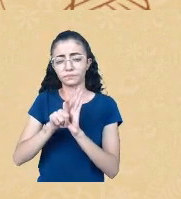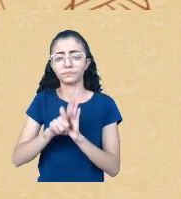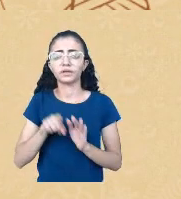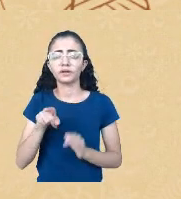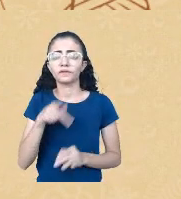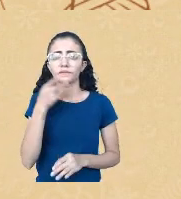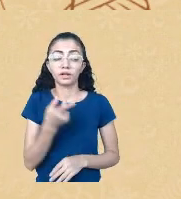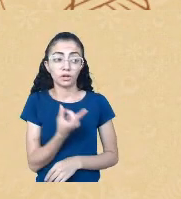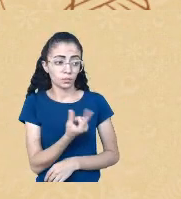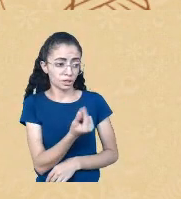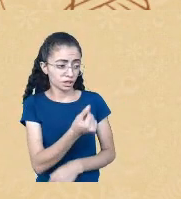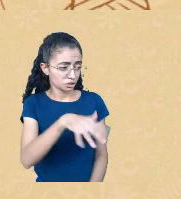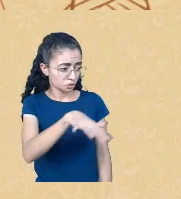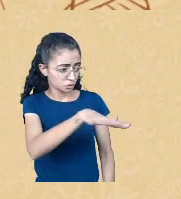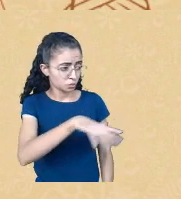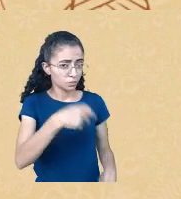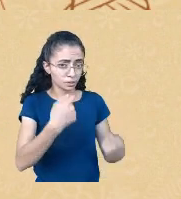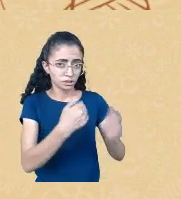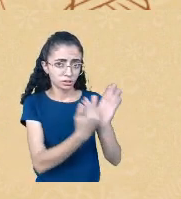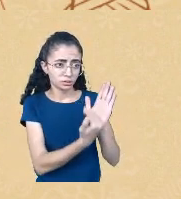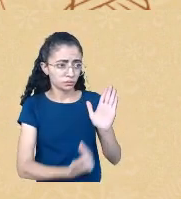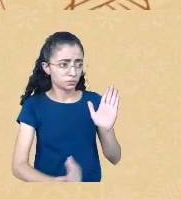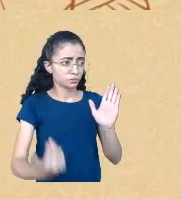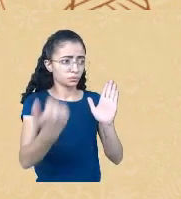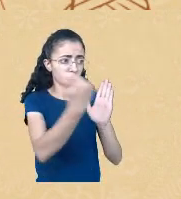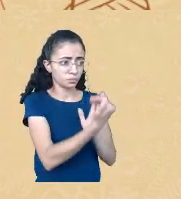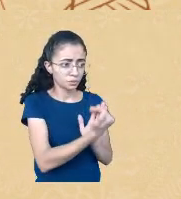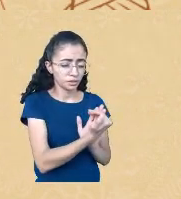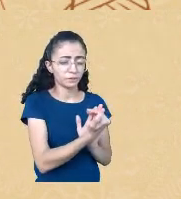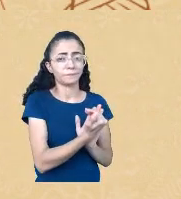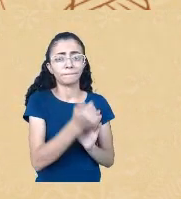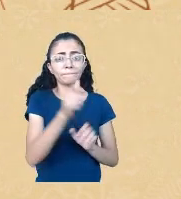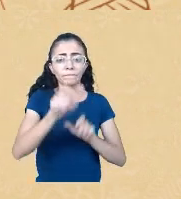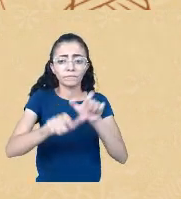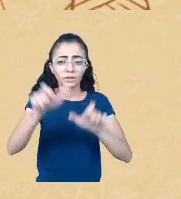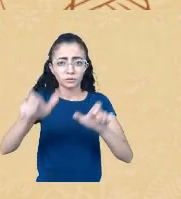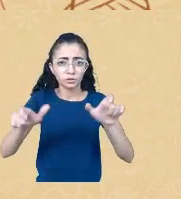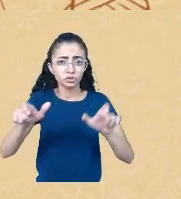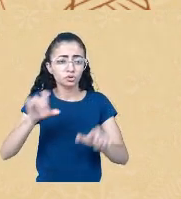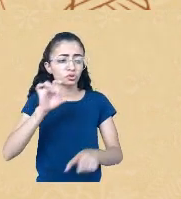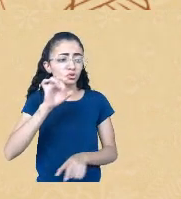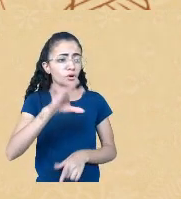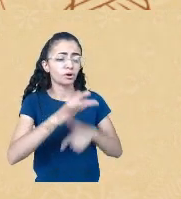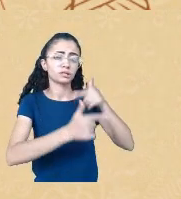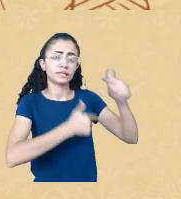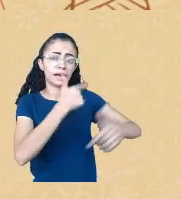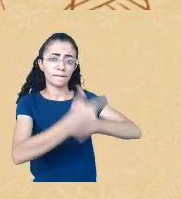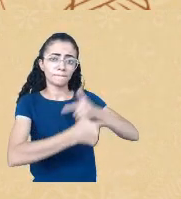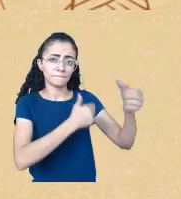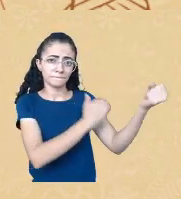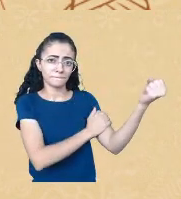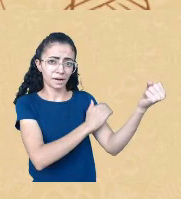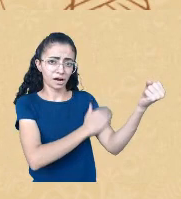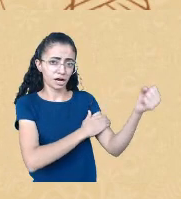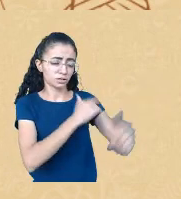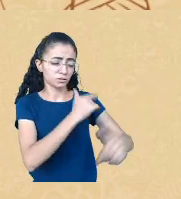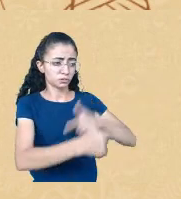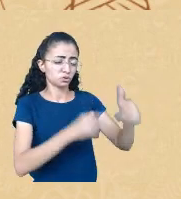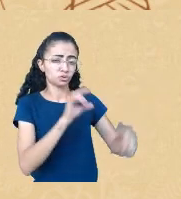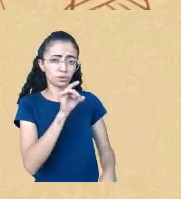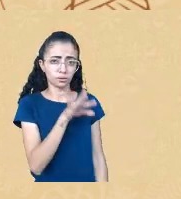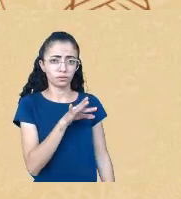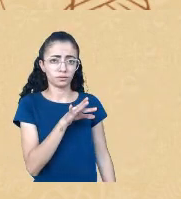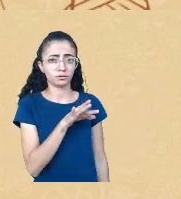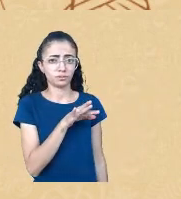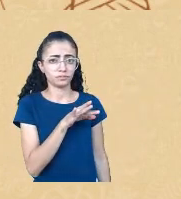elevado para que qualquer proletário só tenha a força do seu trabalho, a força do seu braço para trabalhar não se